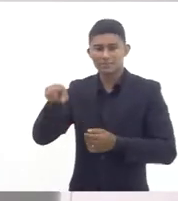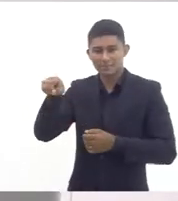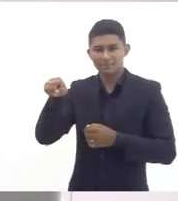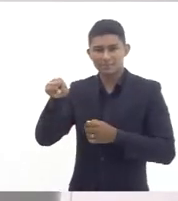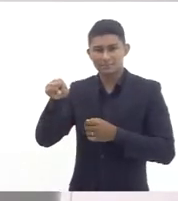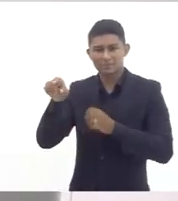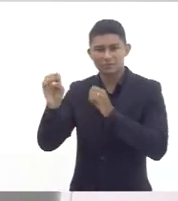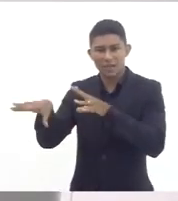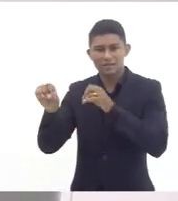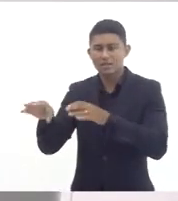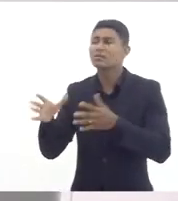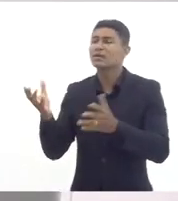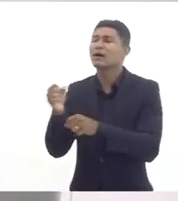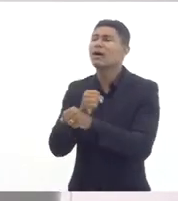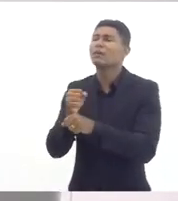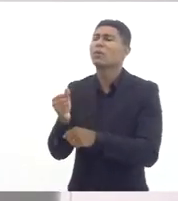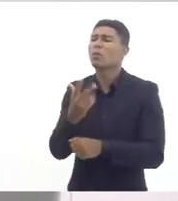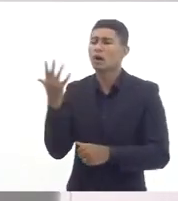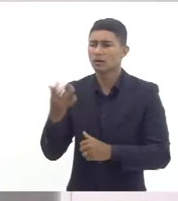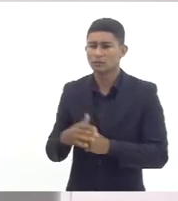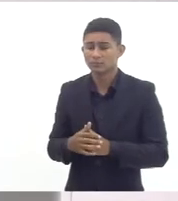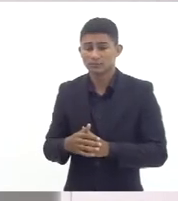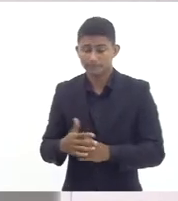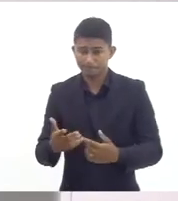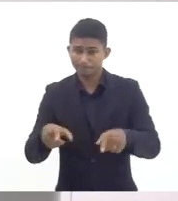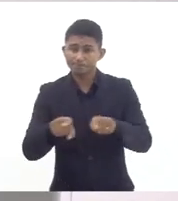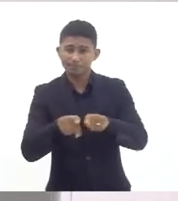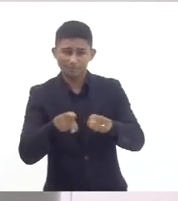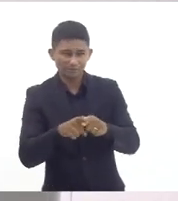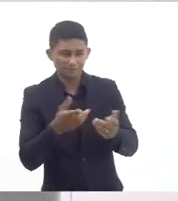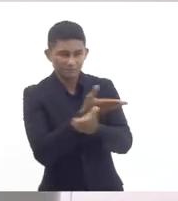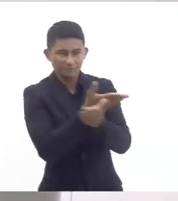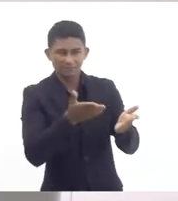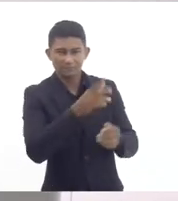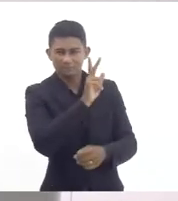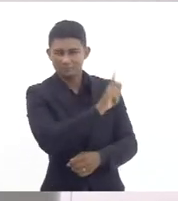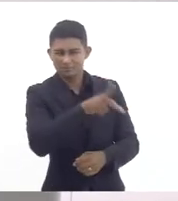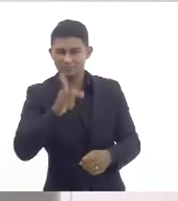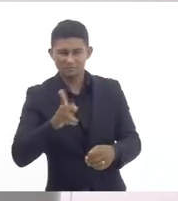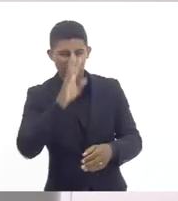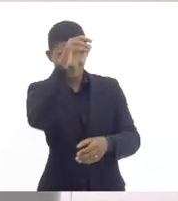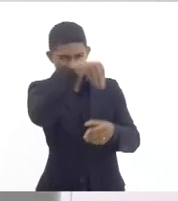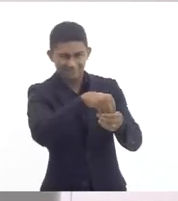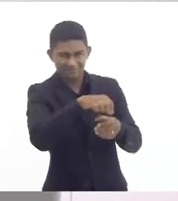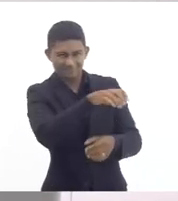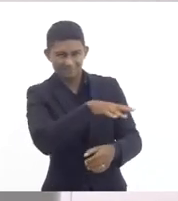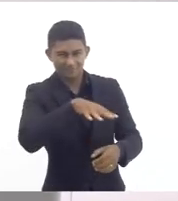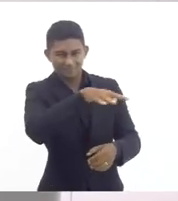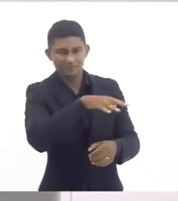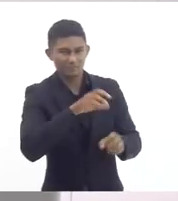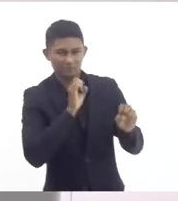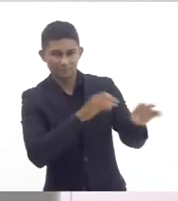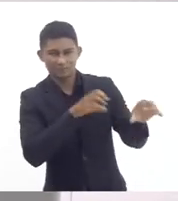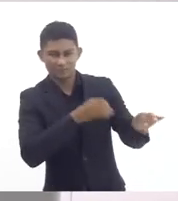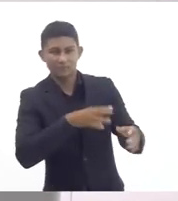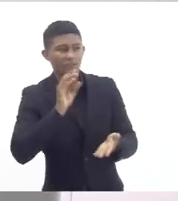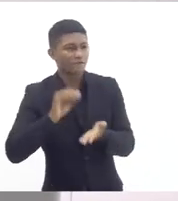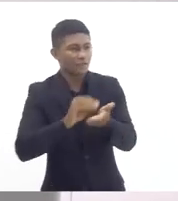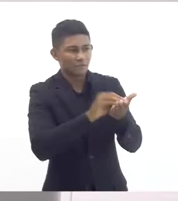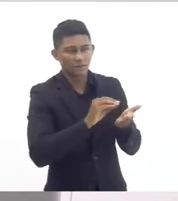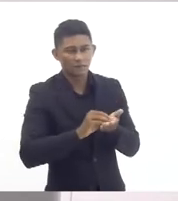a falta desses profissionais vai atingir uma outra classe que são os inspetores